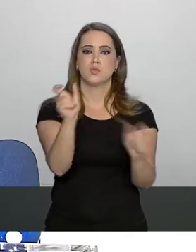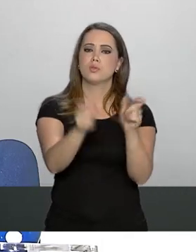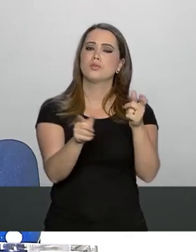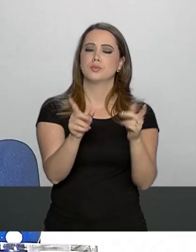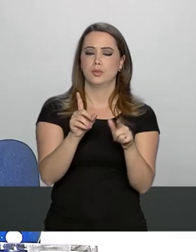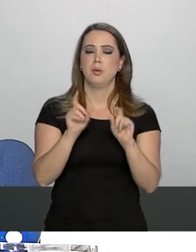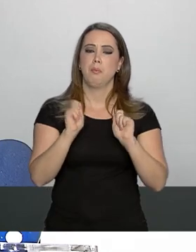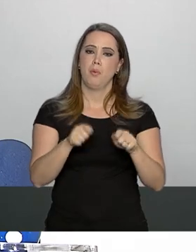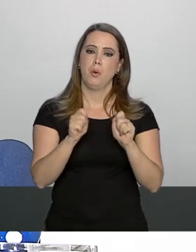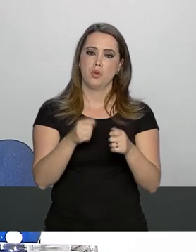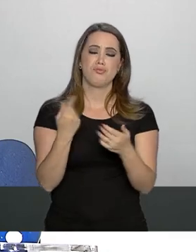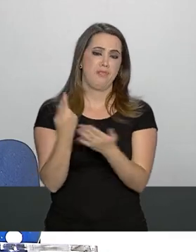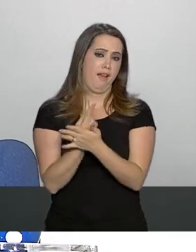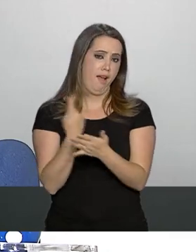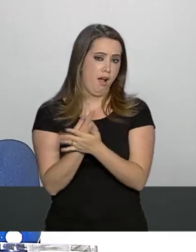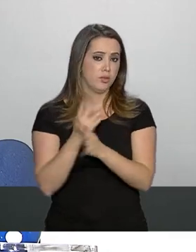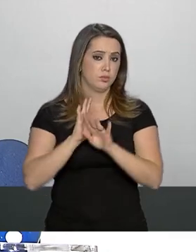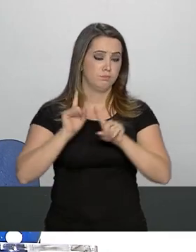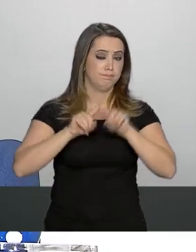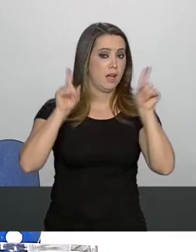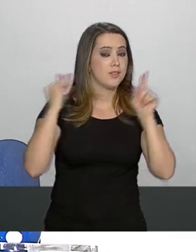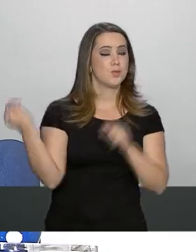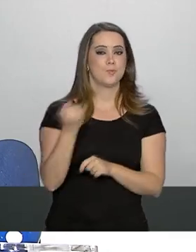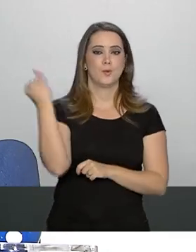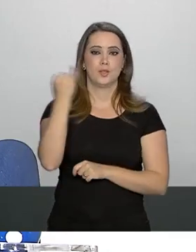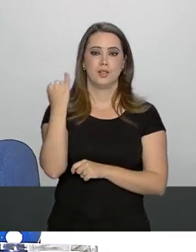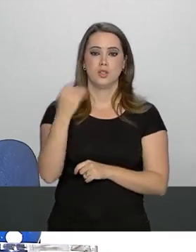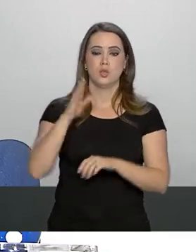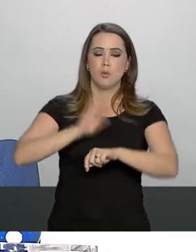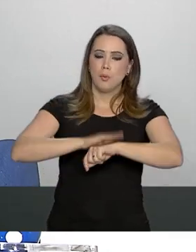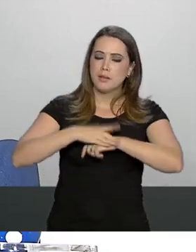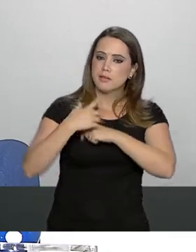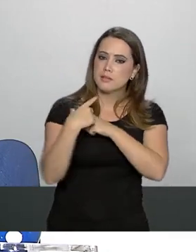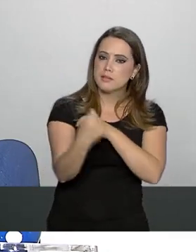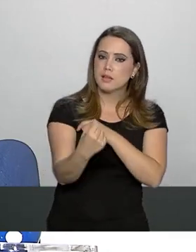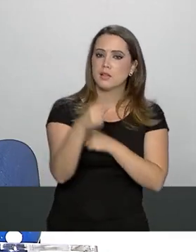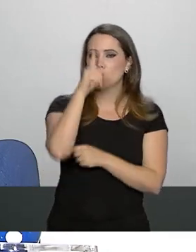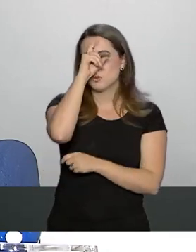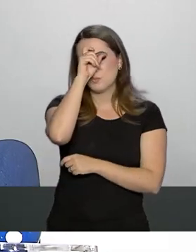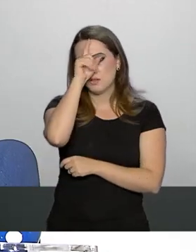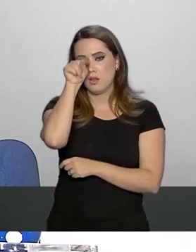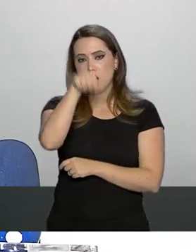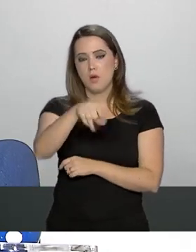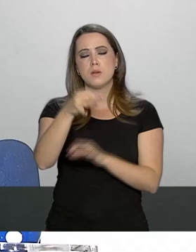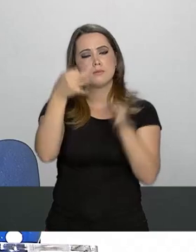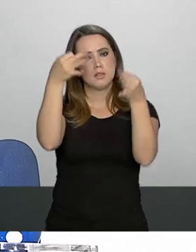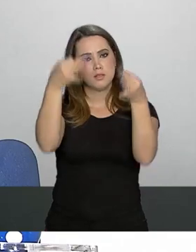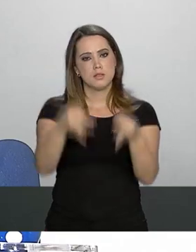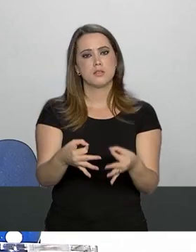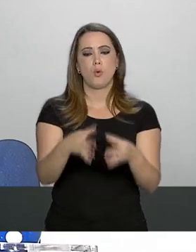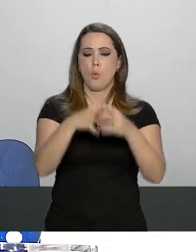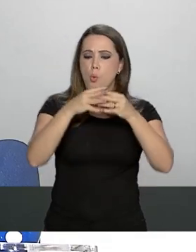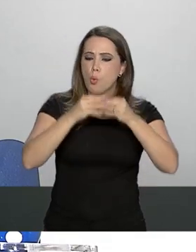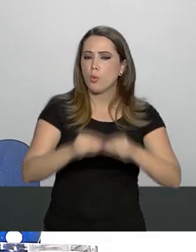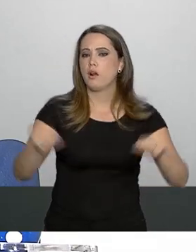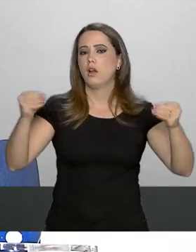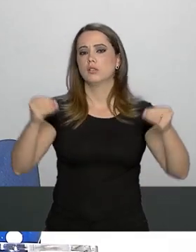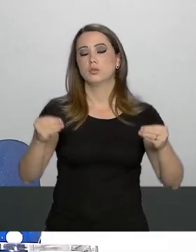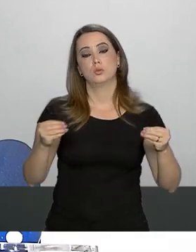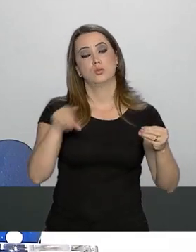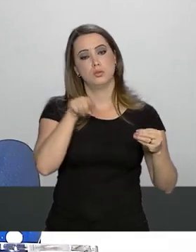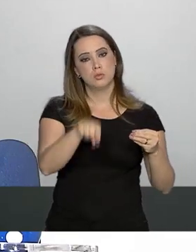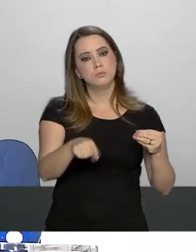enganosos. O importante, ele sairá daqui pela porta da frente do hospital completamente são e